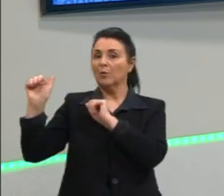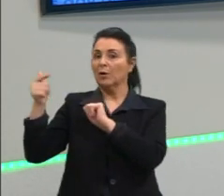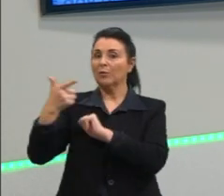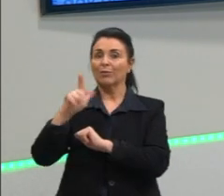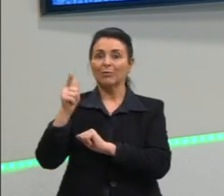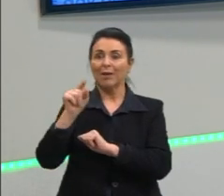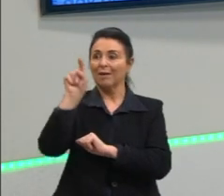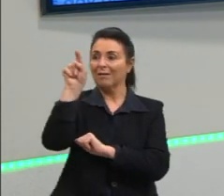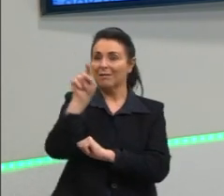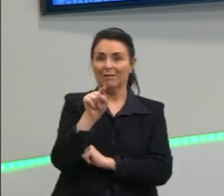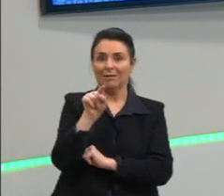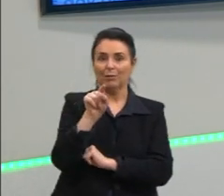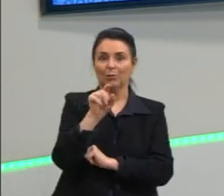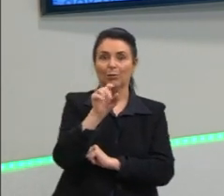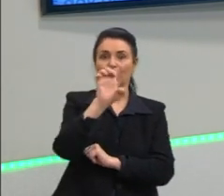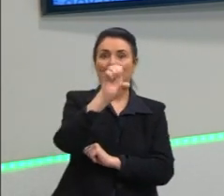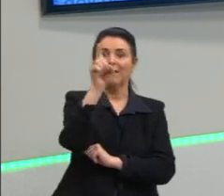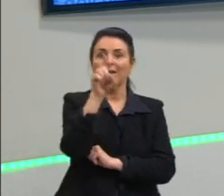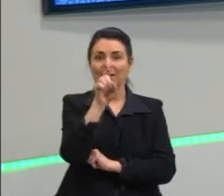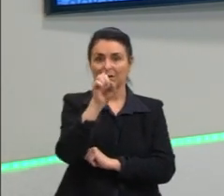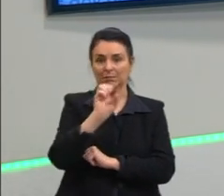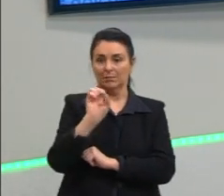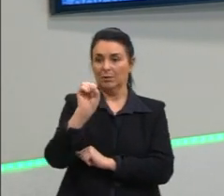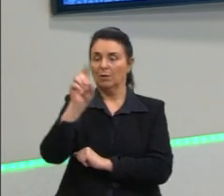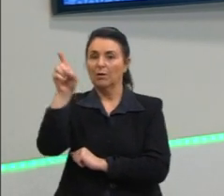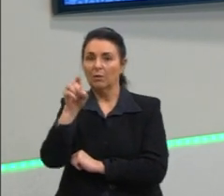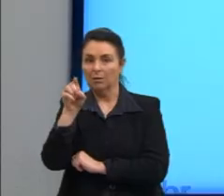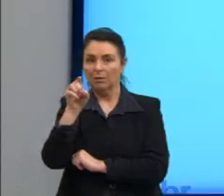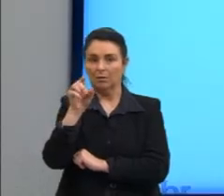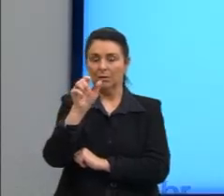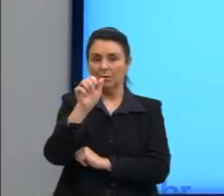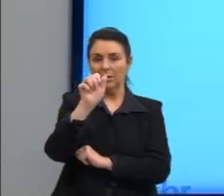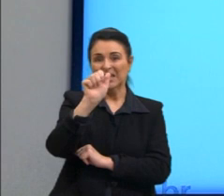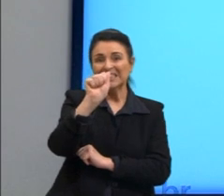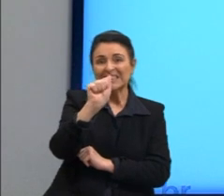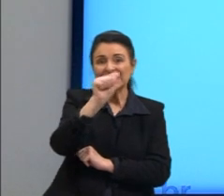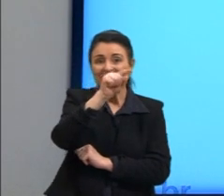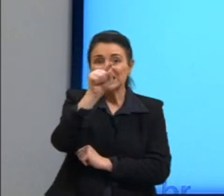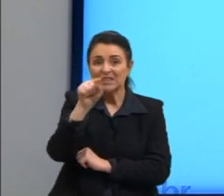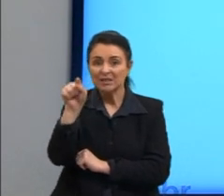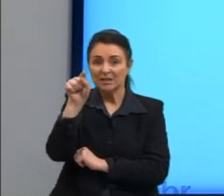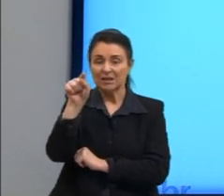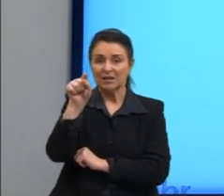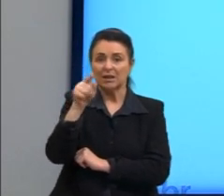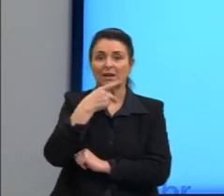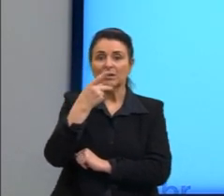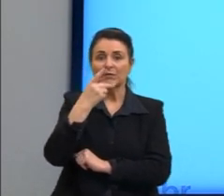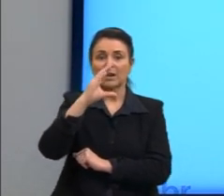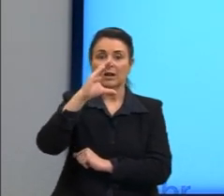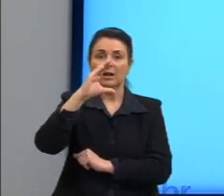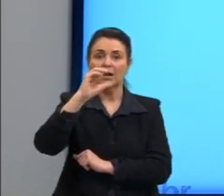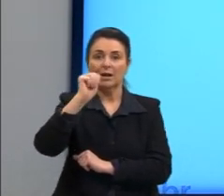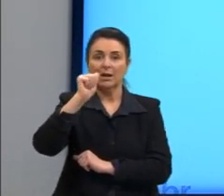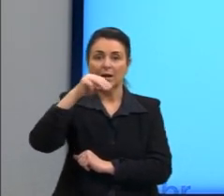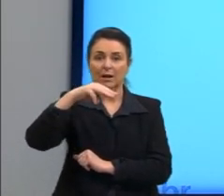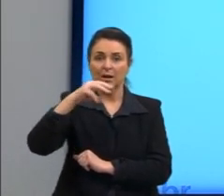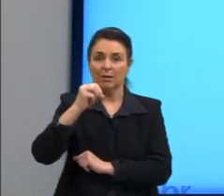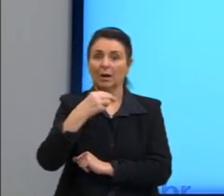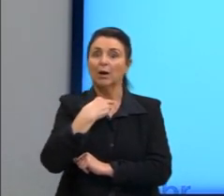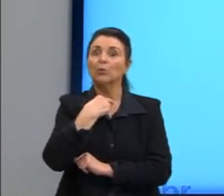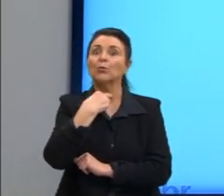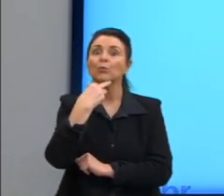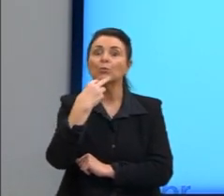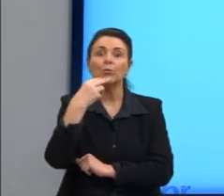O. E nós não temos o som ã para A. Então você vai falar cama, vai